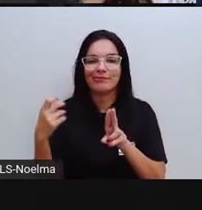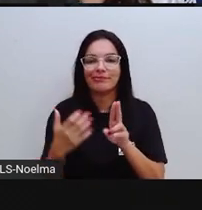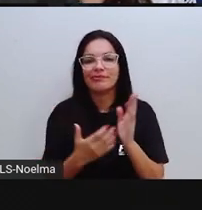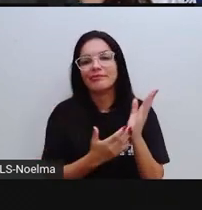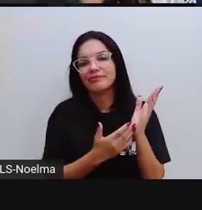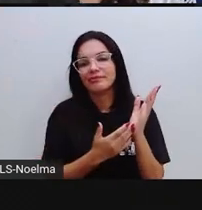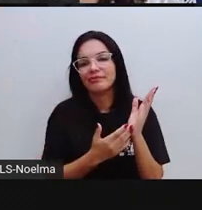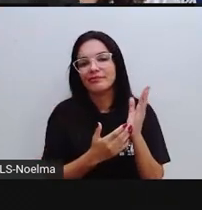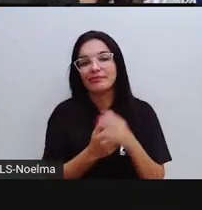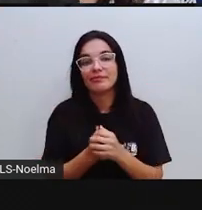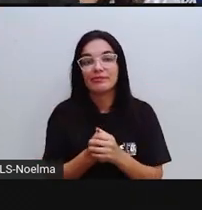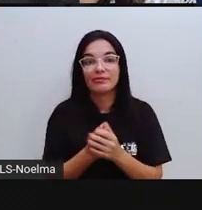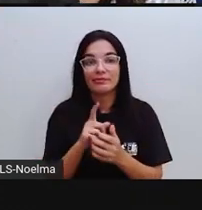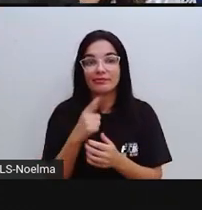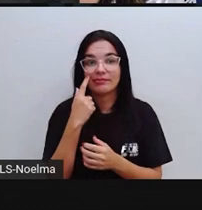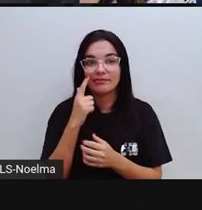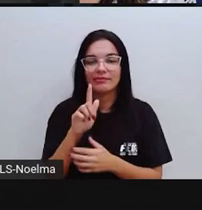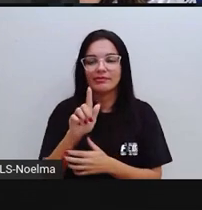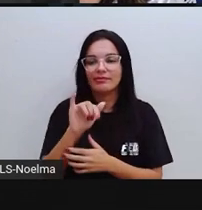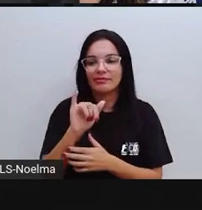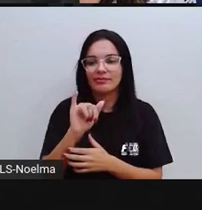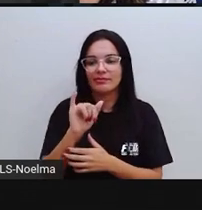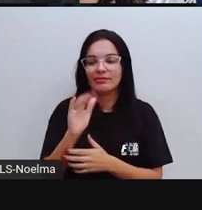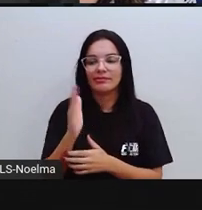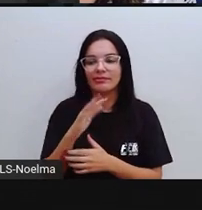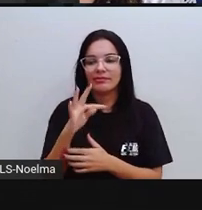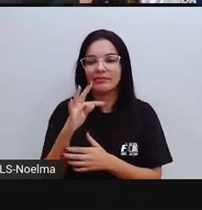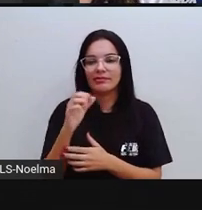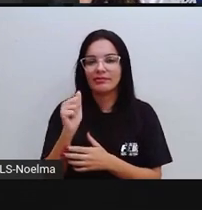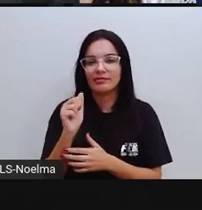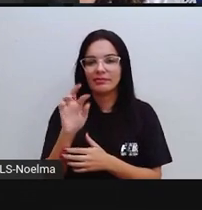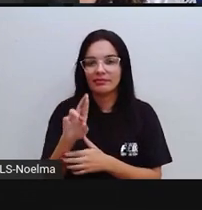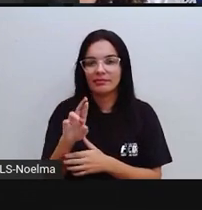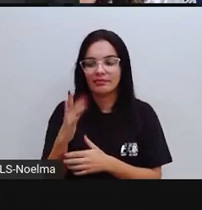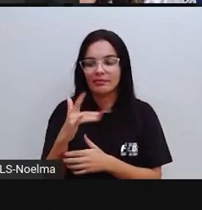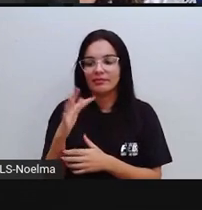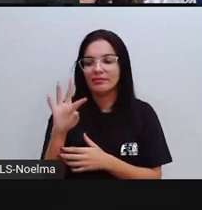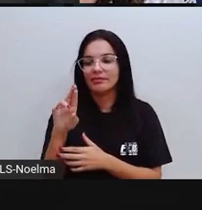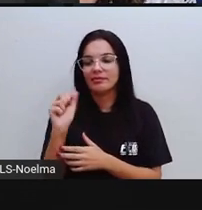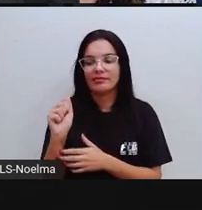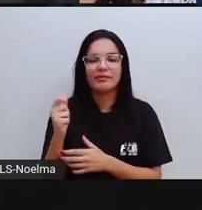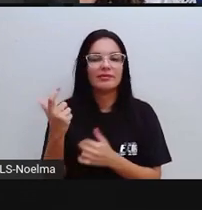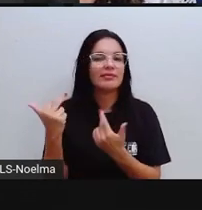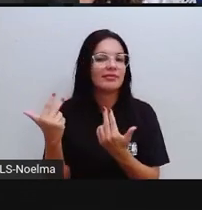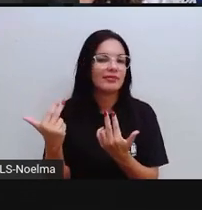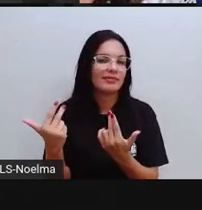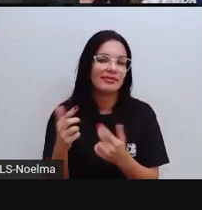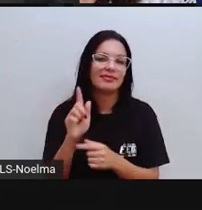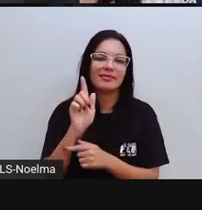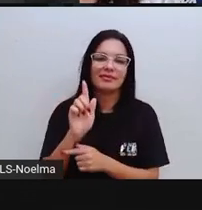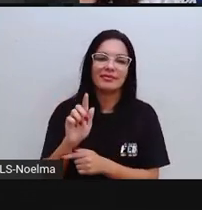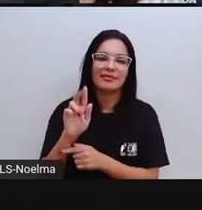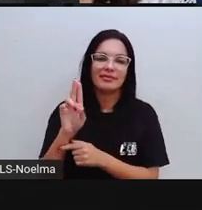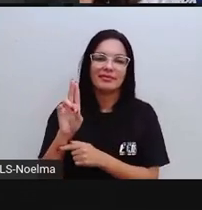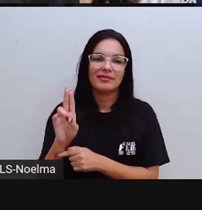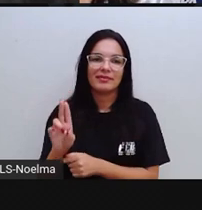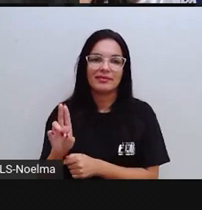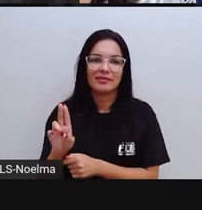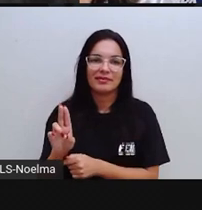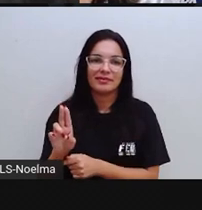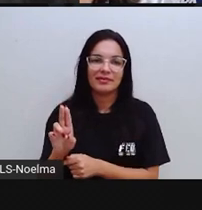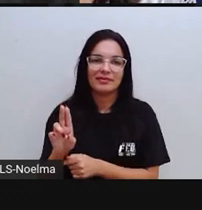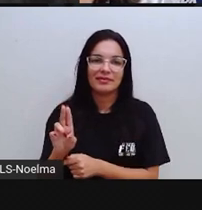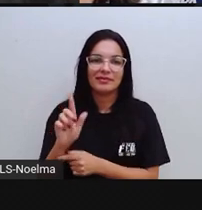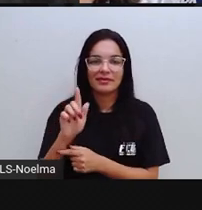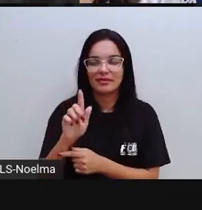imagem. Guitarra, Gui. Tá? Ha. A mesma coisa aconteceu aqui, tá? Eu